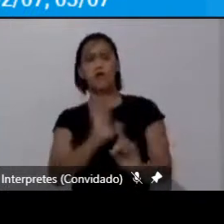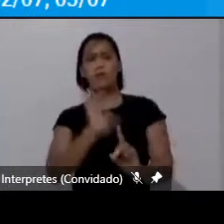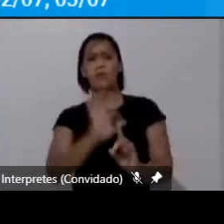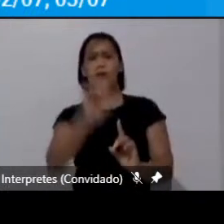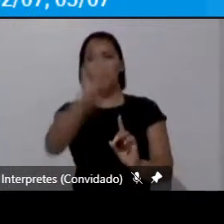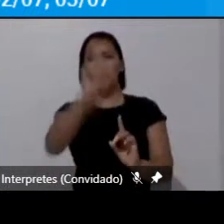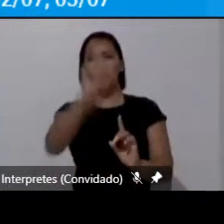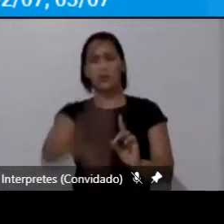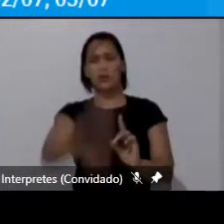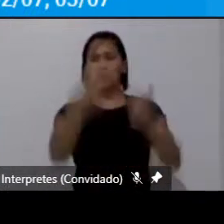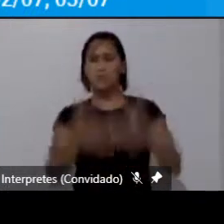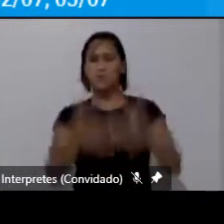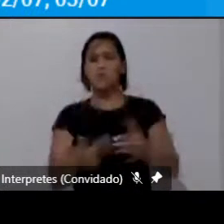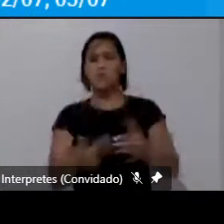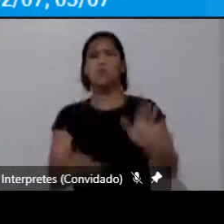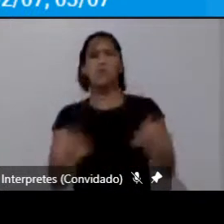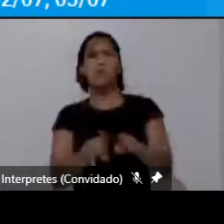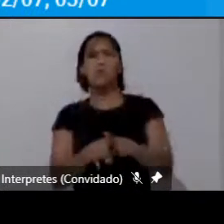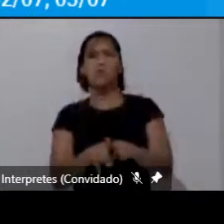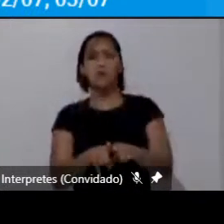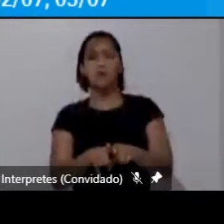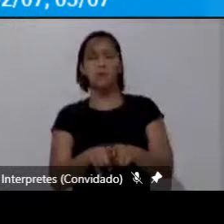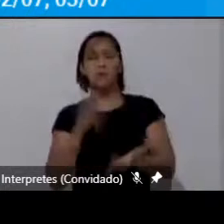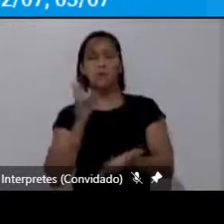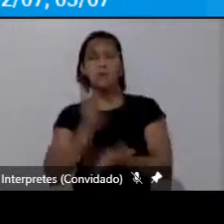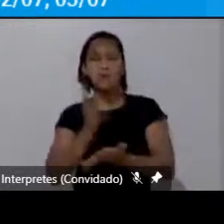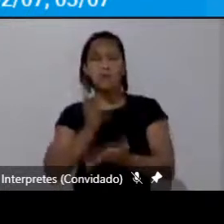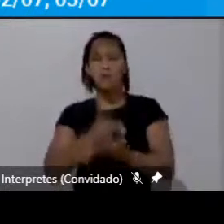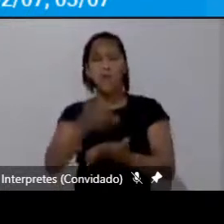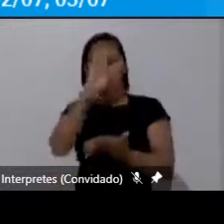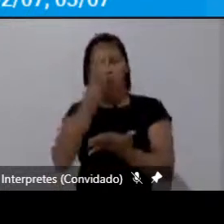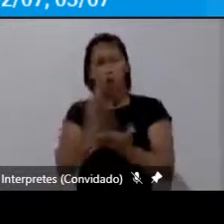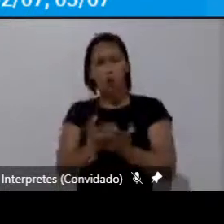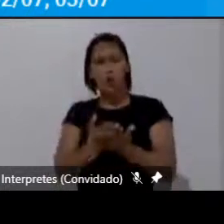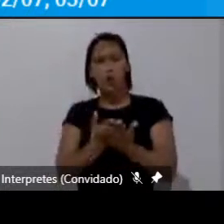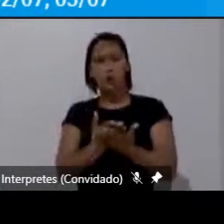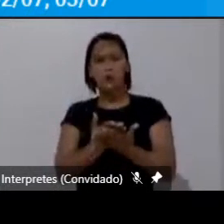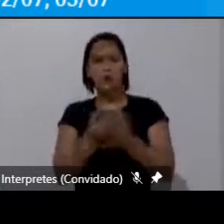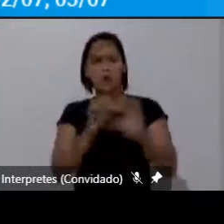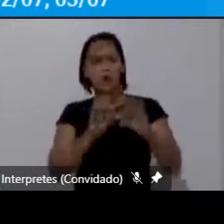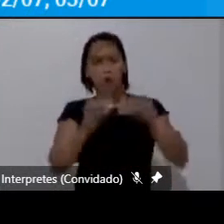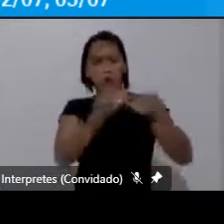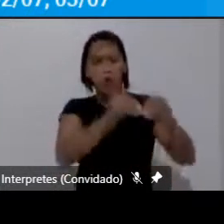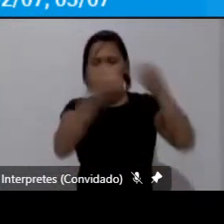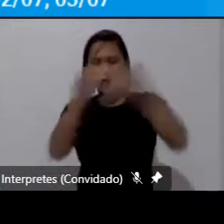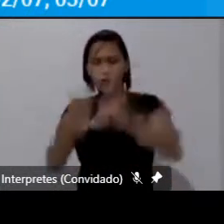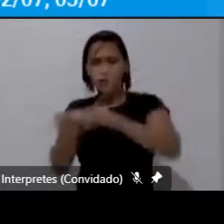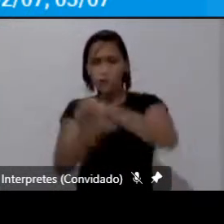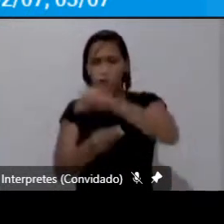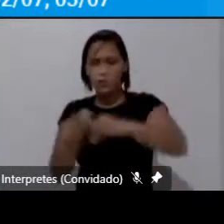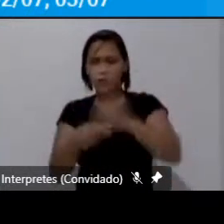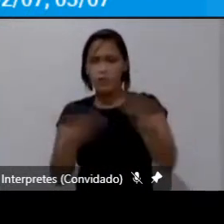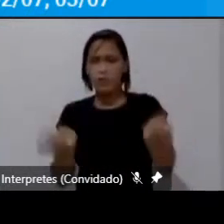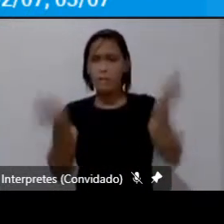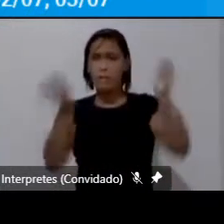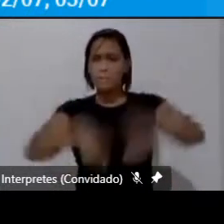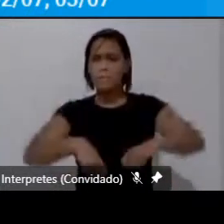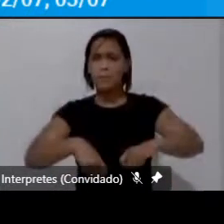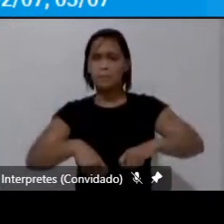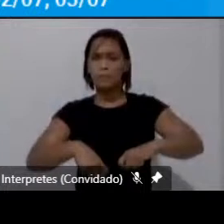nós colocamos e sempre acreditando que os fluxos e deslocamento permitem uma